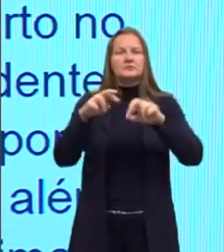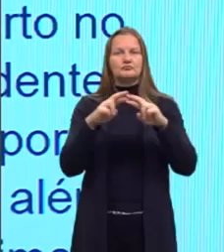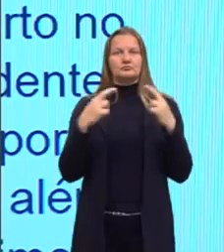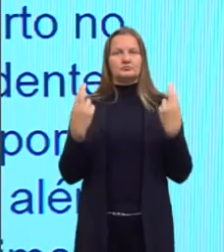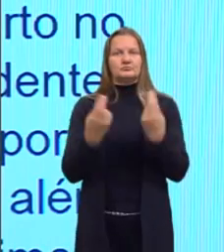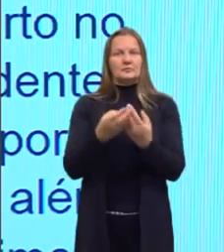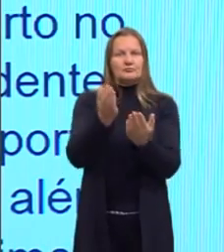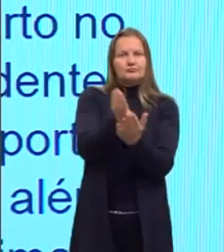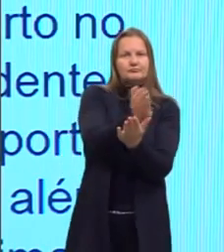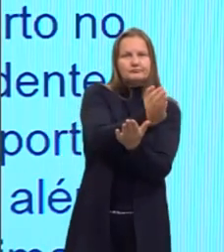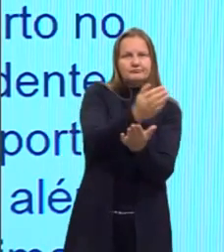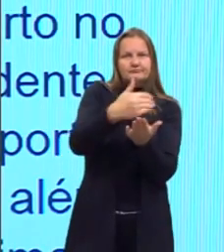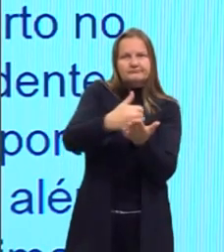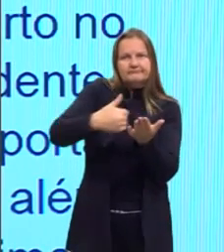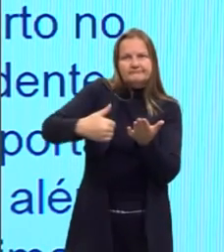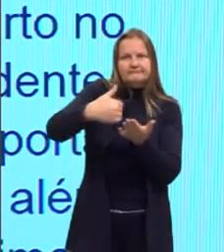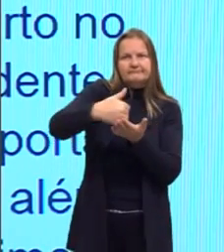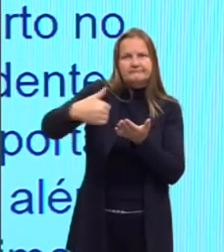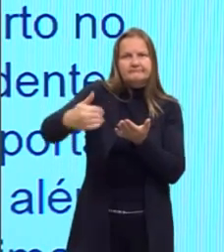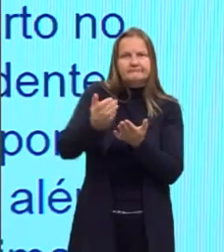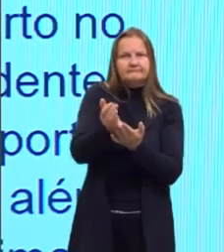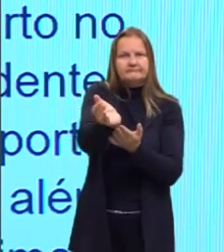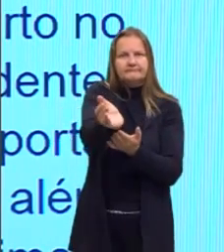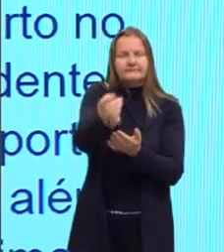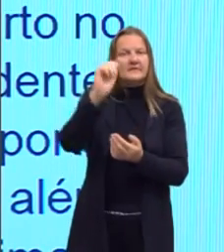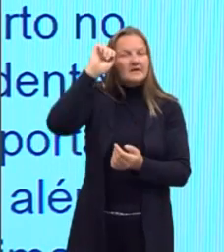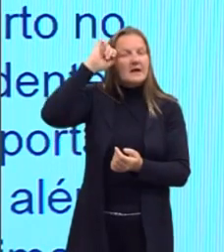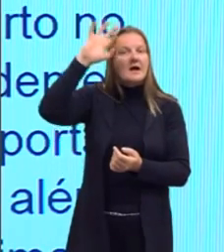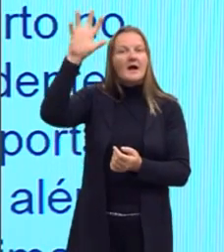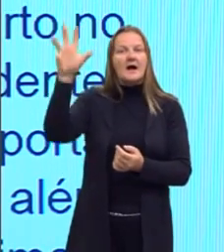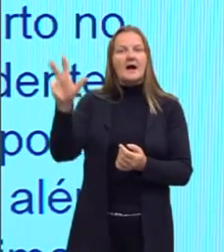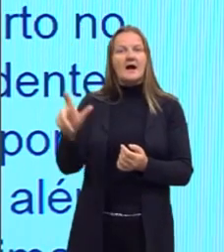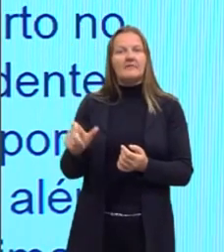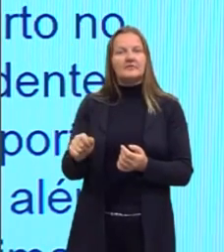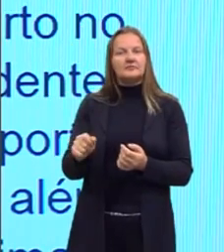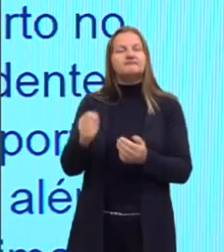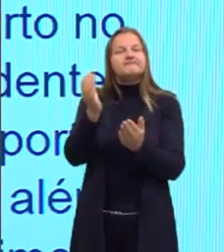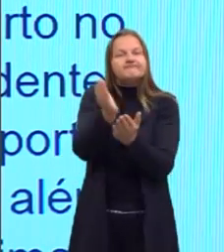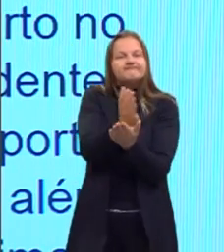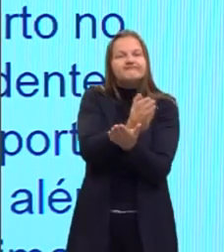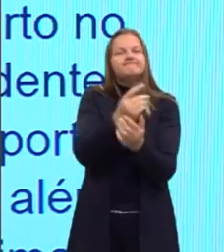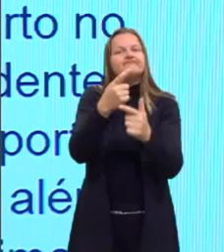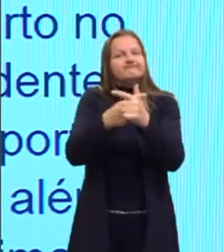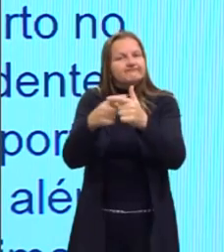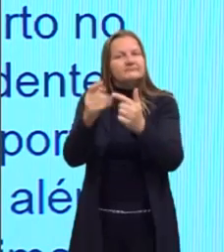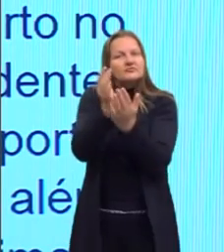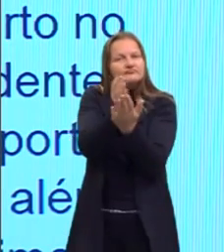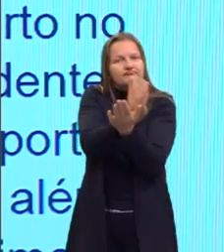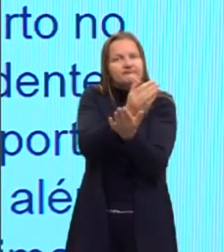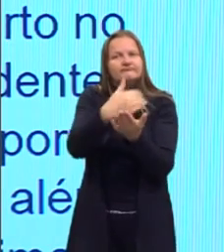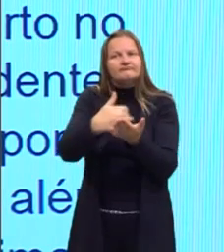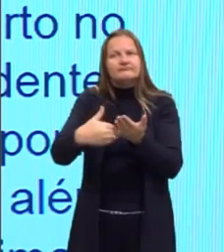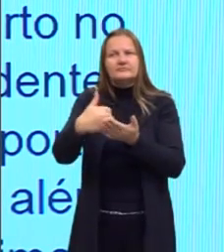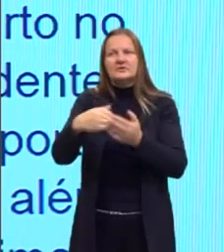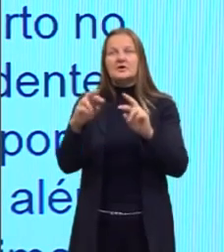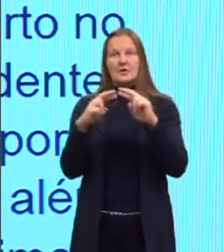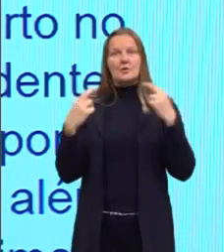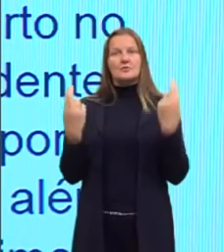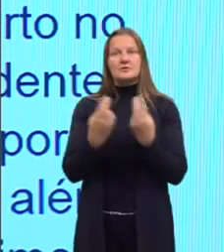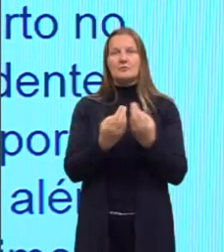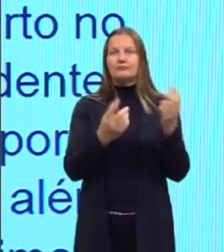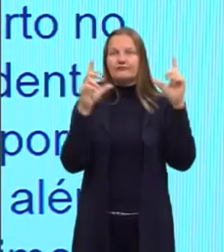acaba fazendo com que a África seja dividida, tá, gurizada? Tá mostrando aí pra vocês exatamente